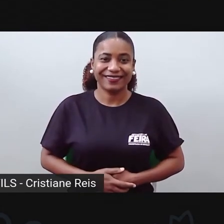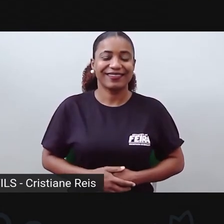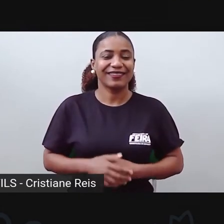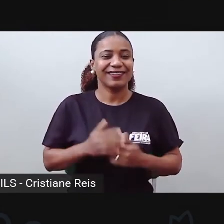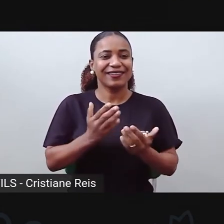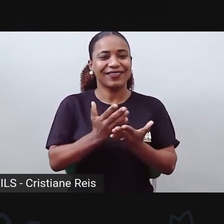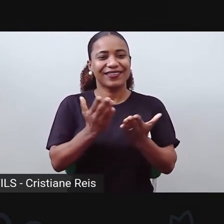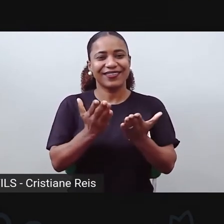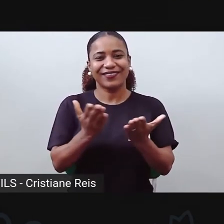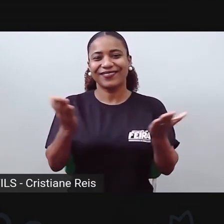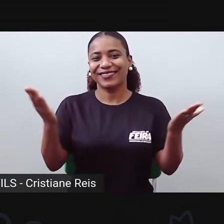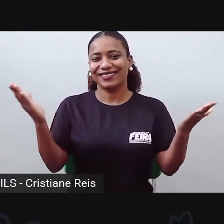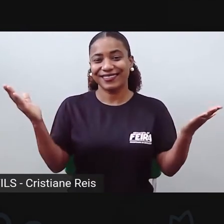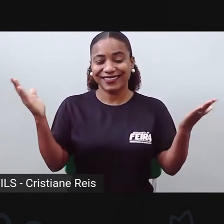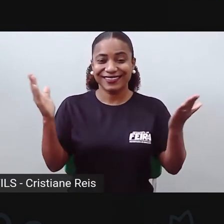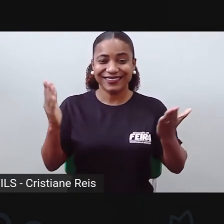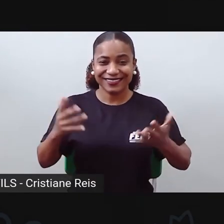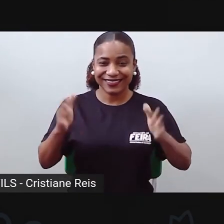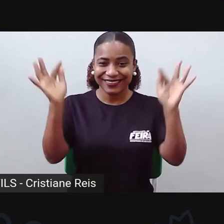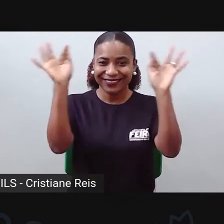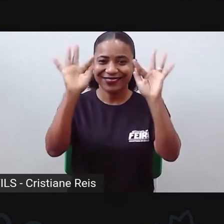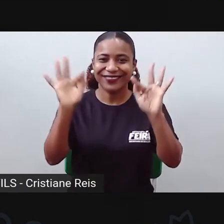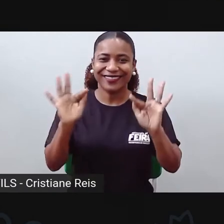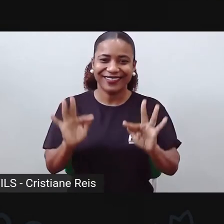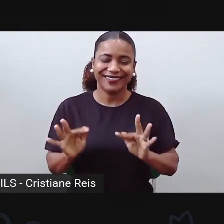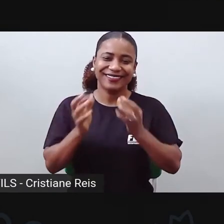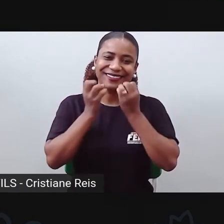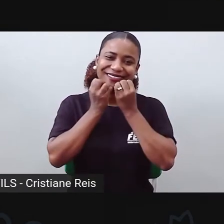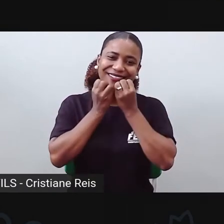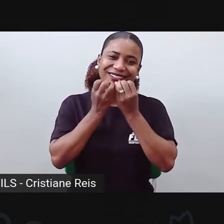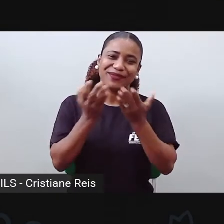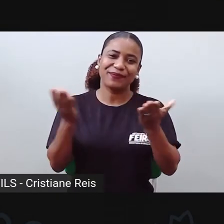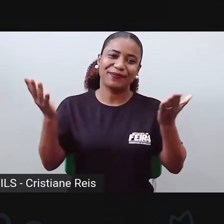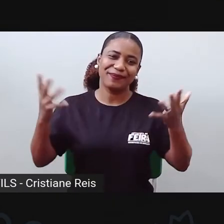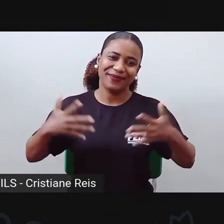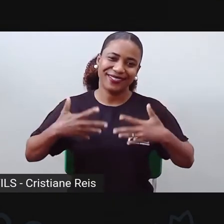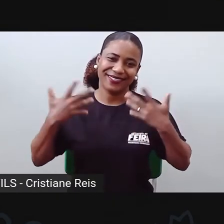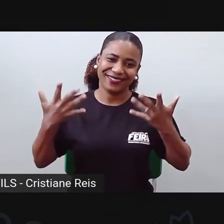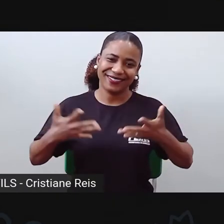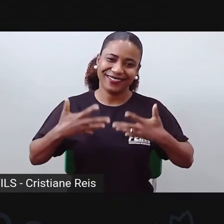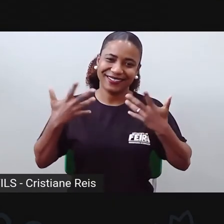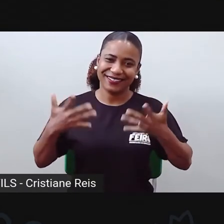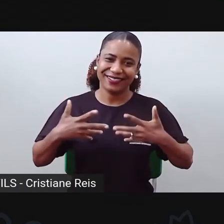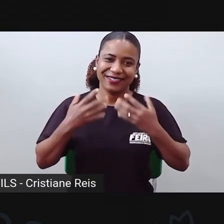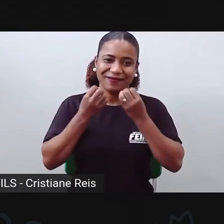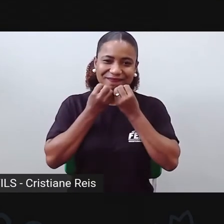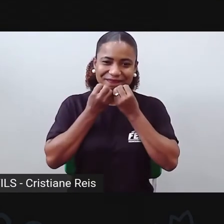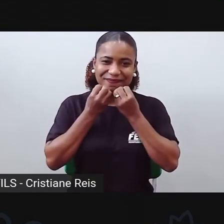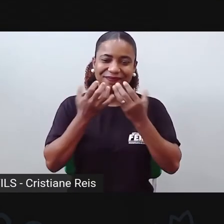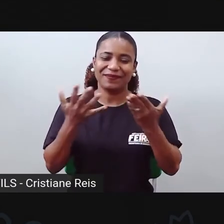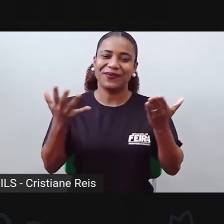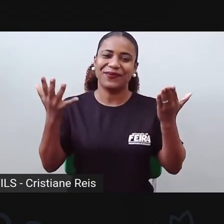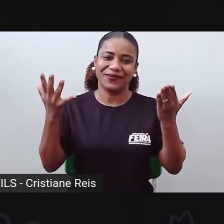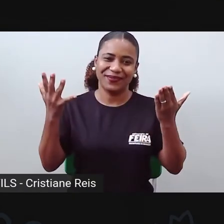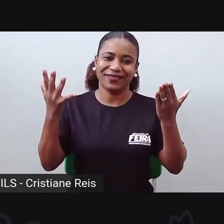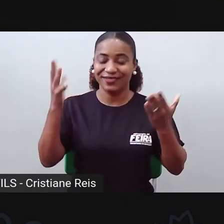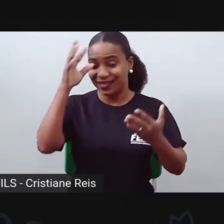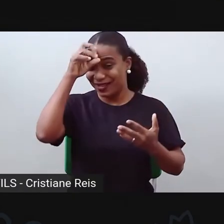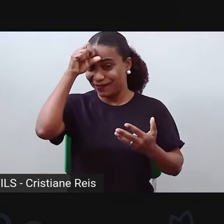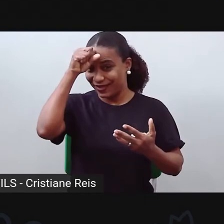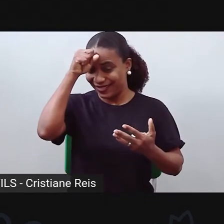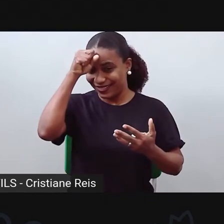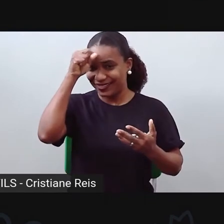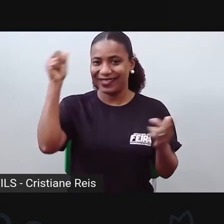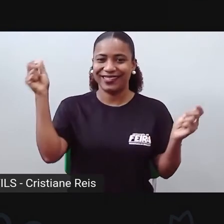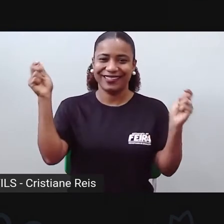compartilhe desse momento de muita reflexão interior. Bom,